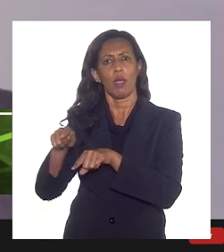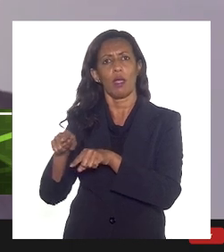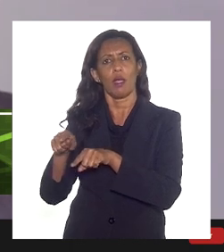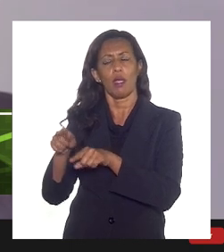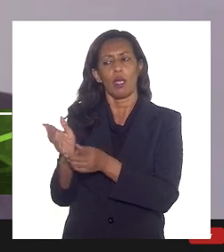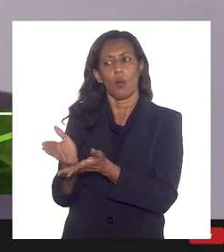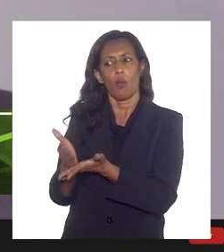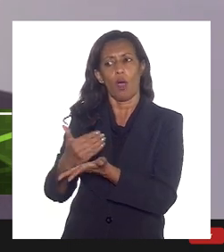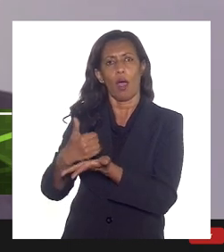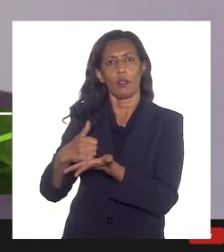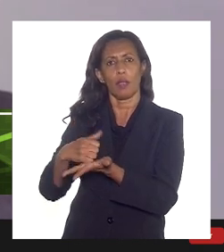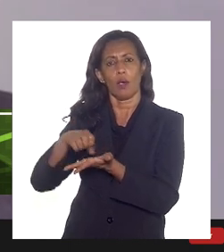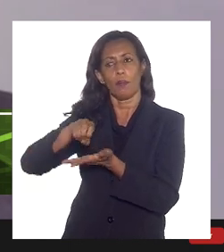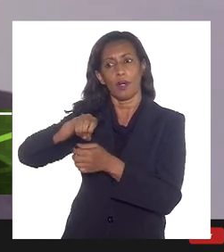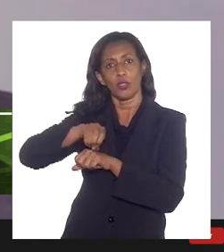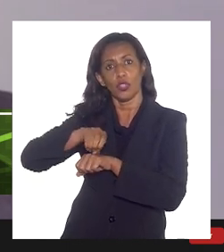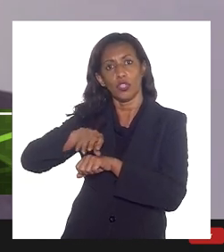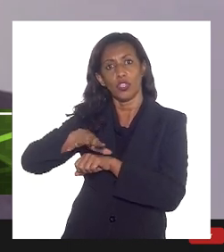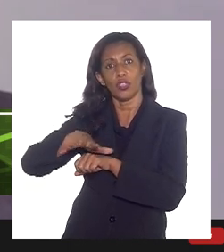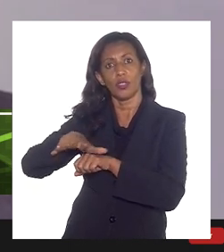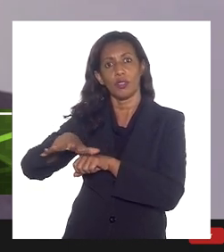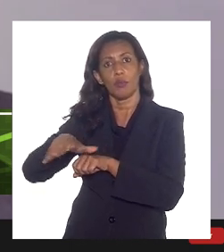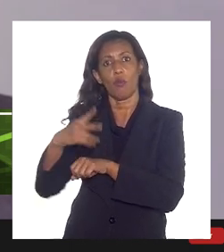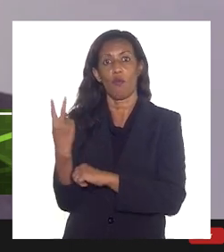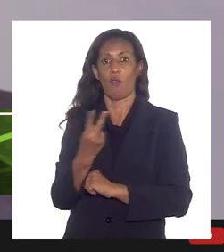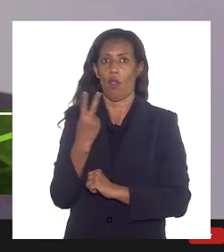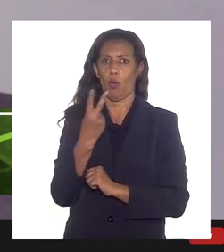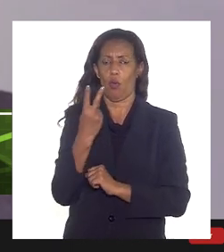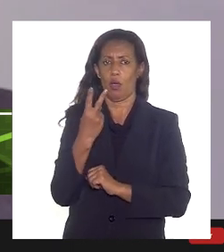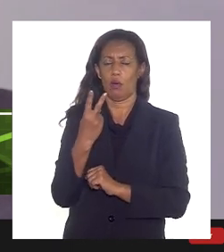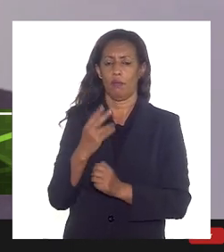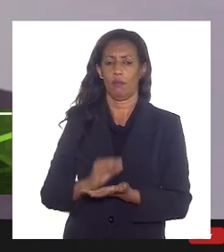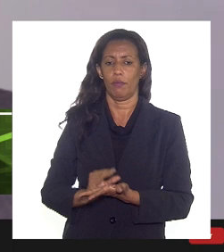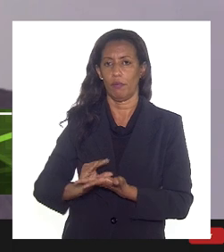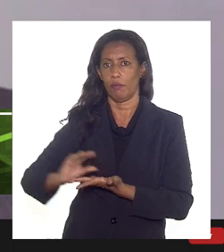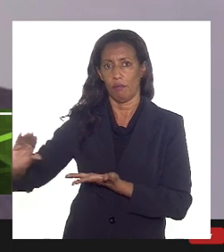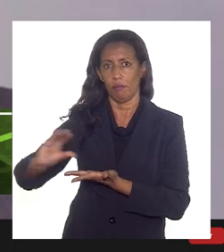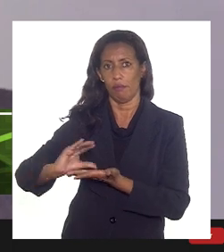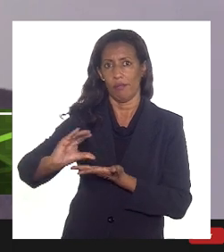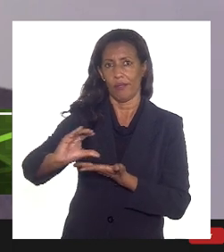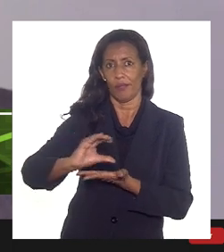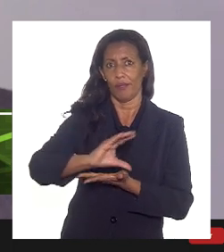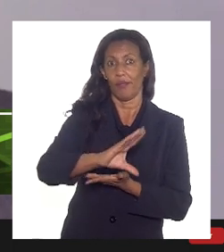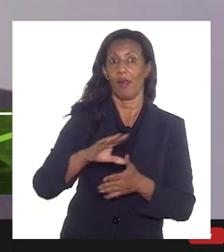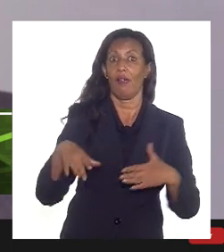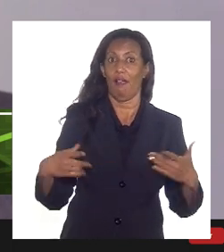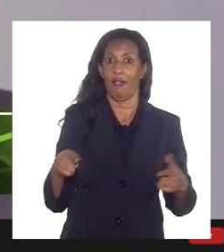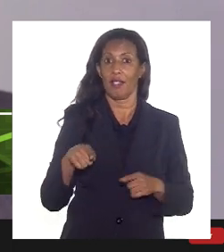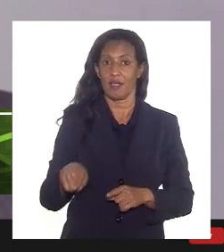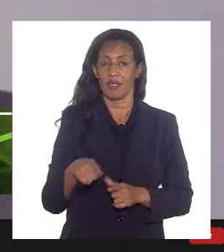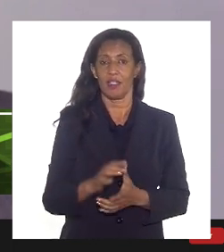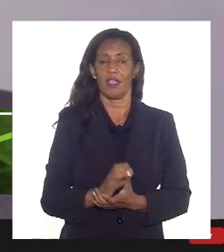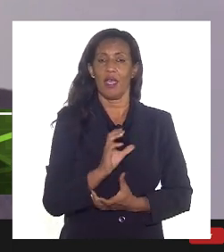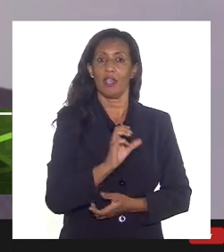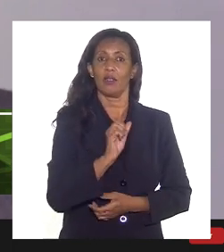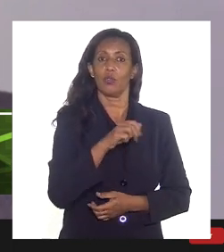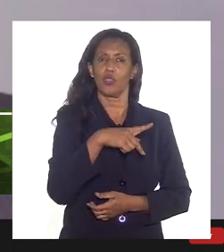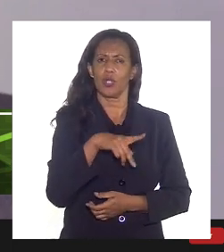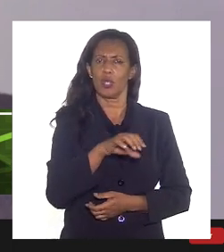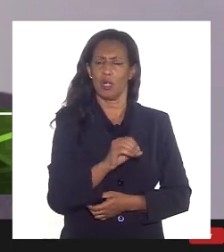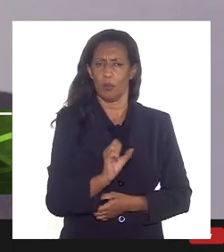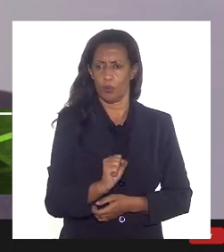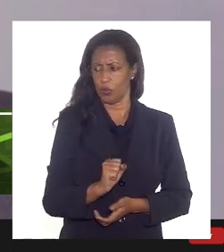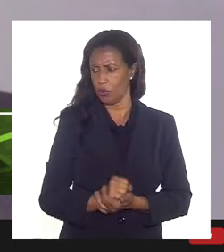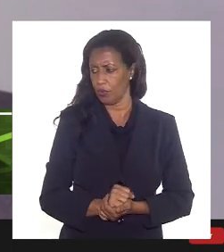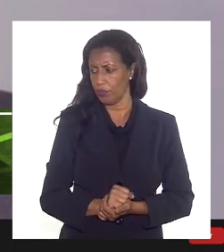distribuir o valor desses gastos, aí sim, entre os campos. Então, só